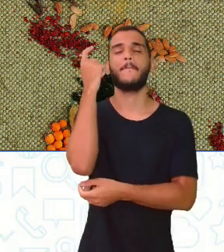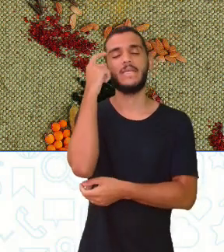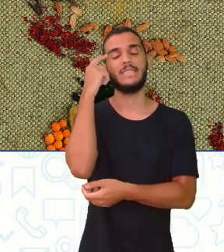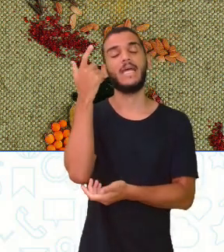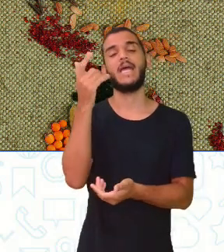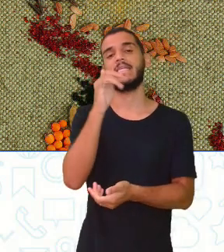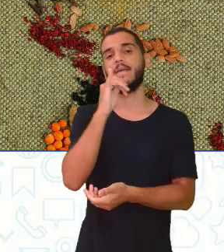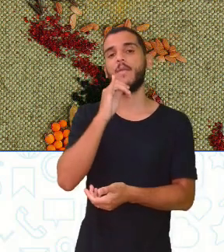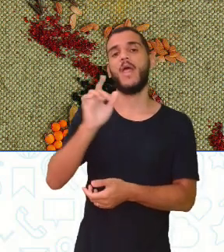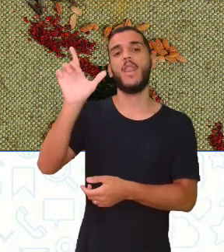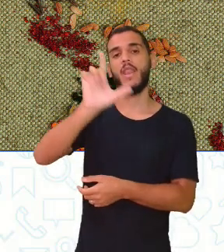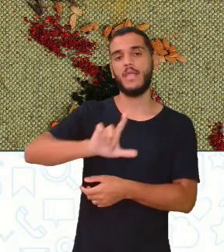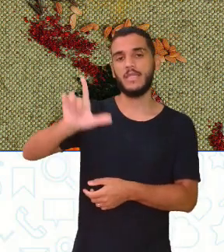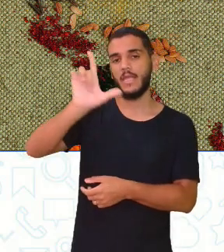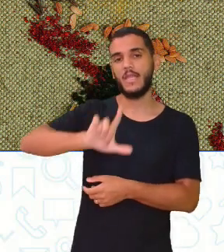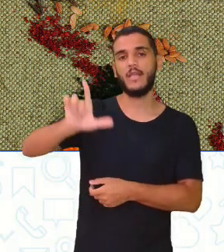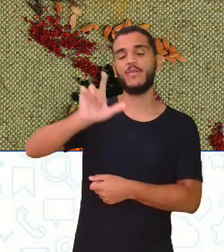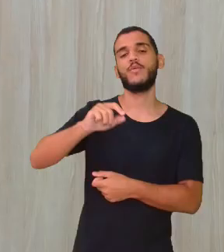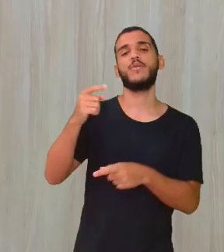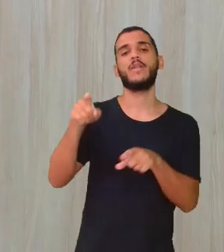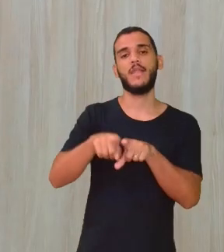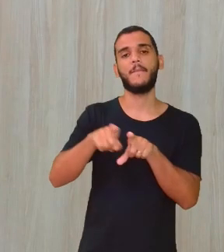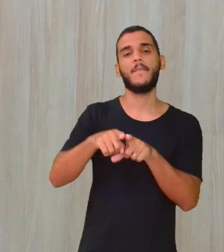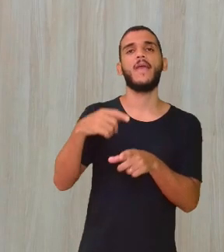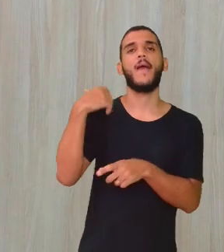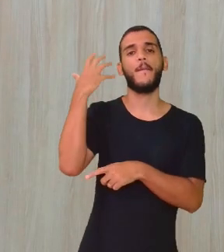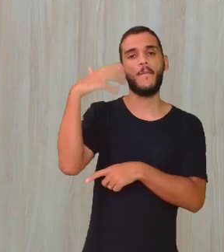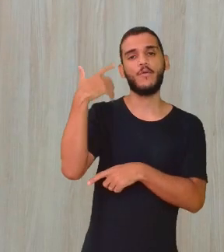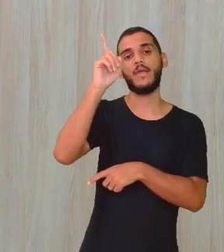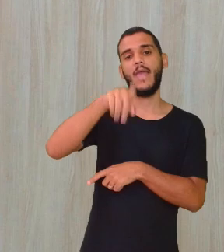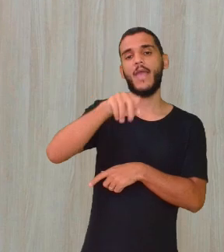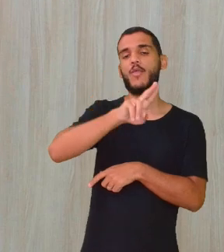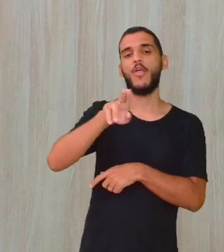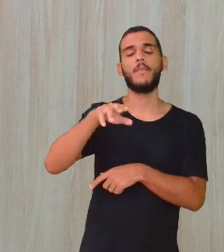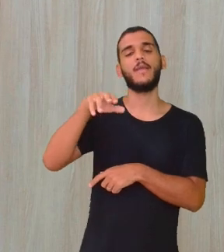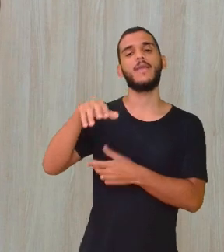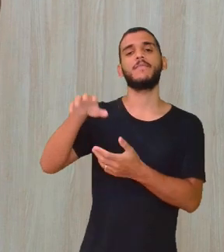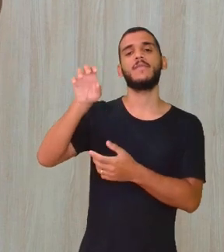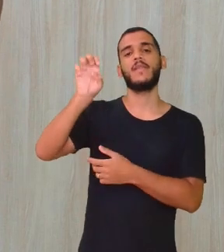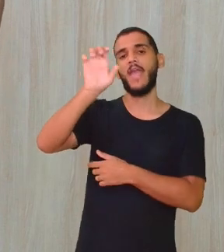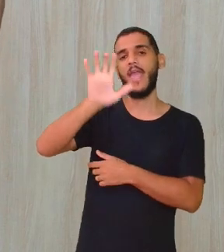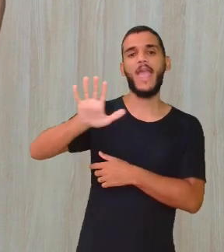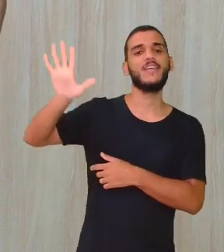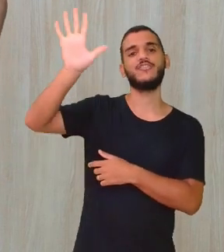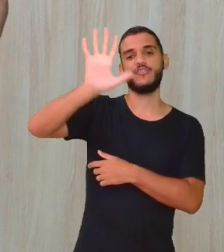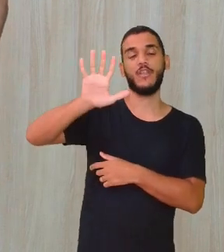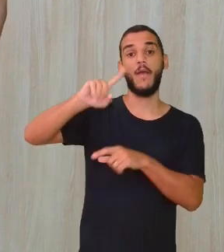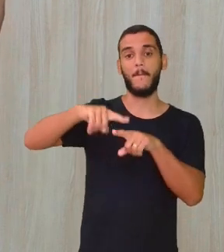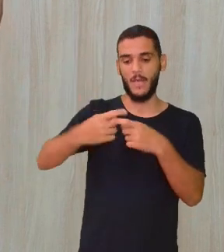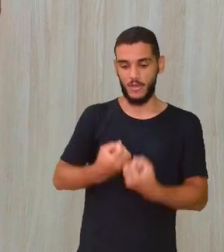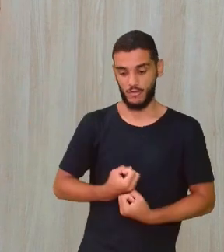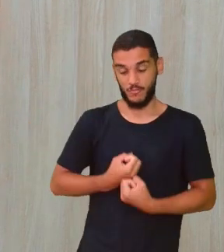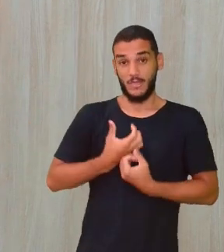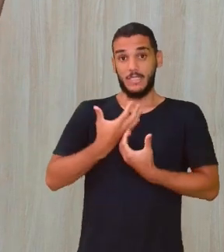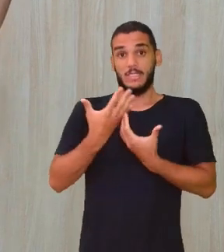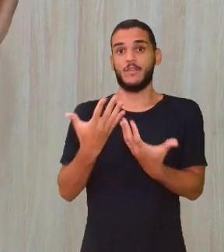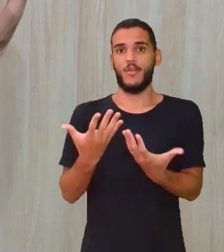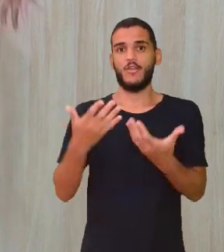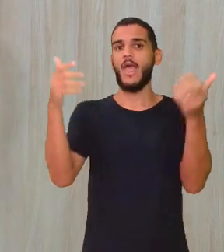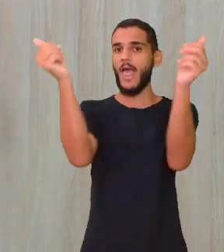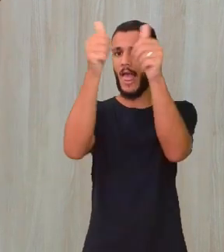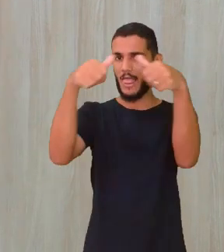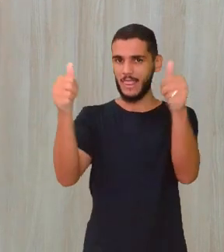música é tida como regional. Mas, as expressões artísticas de outras regiões do país,